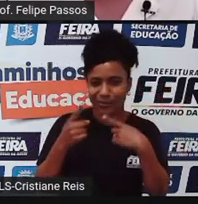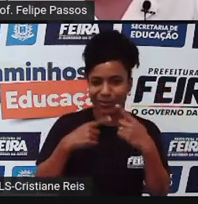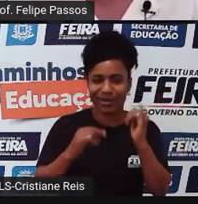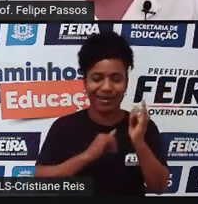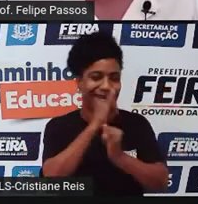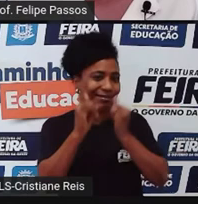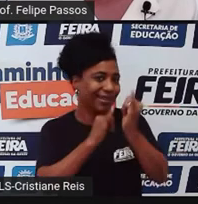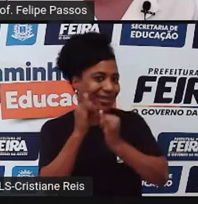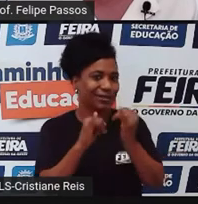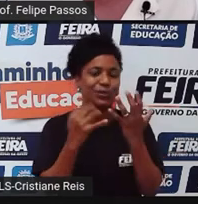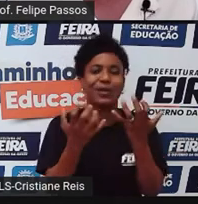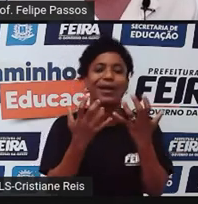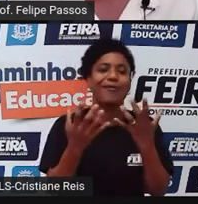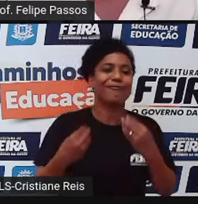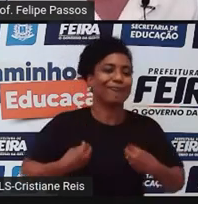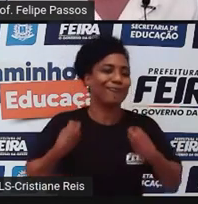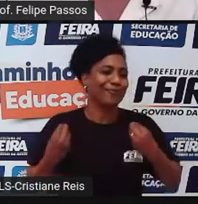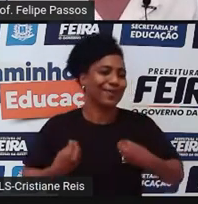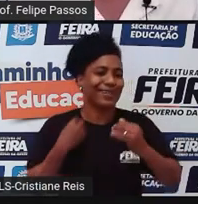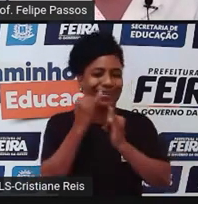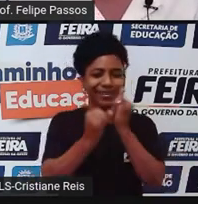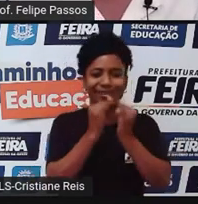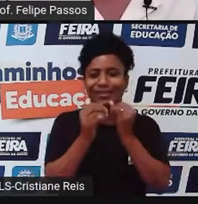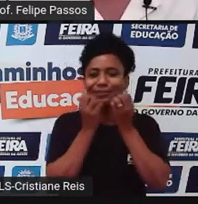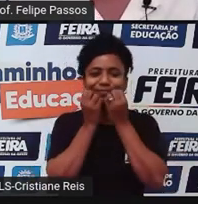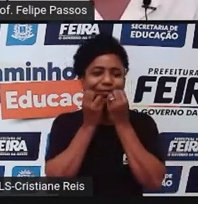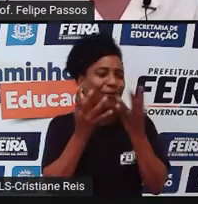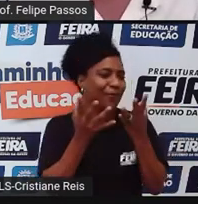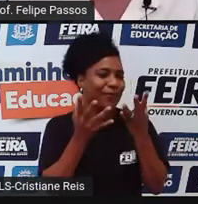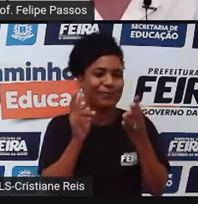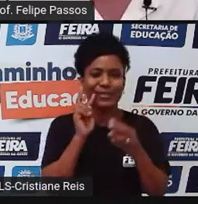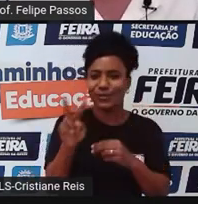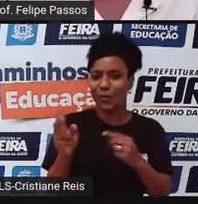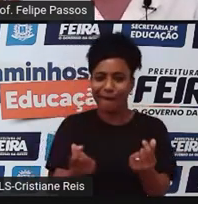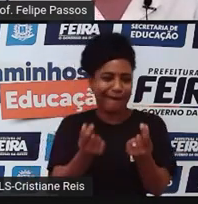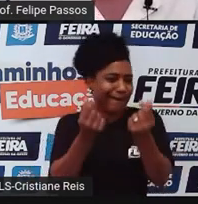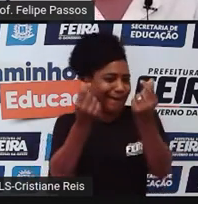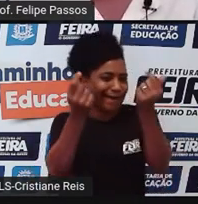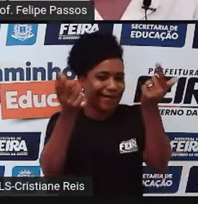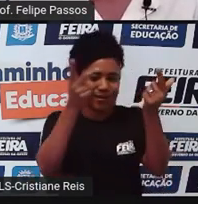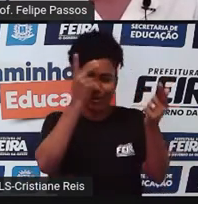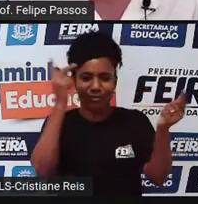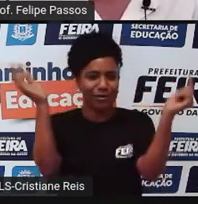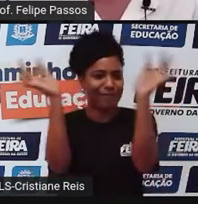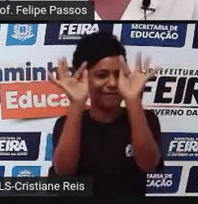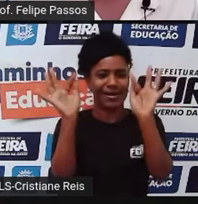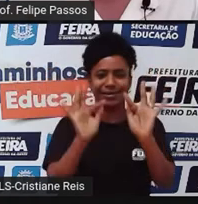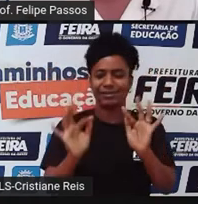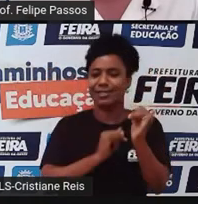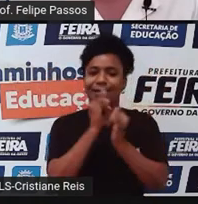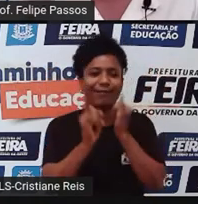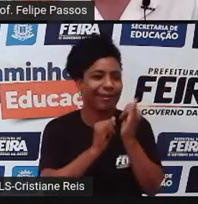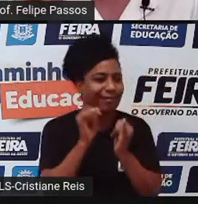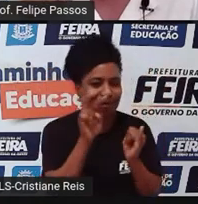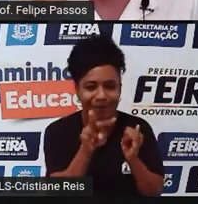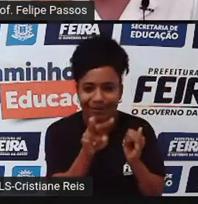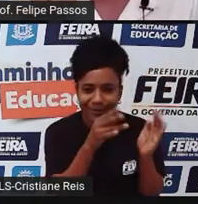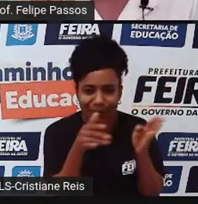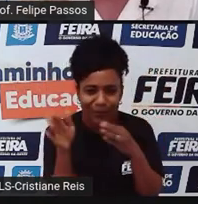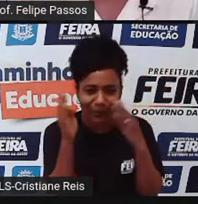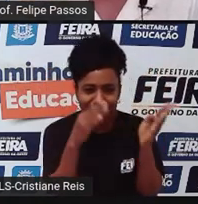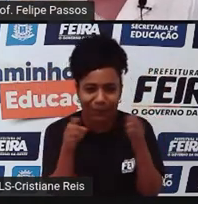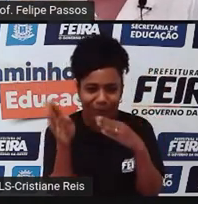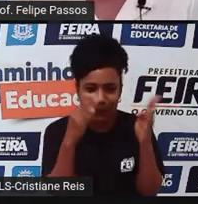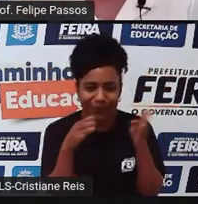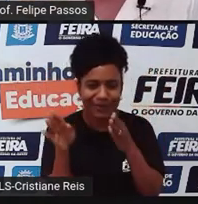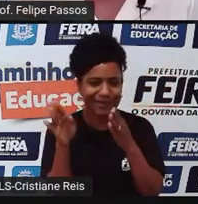todo mundo é rico, bonito e feliz. Mas a gente tem que ter cuidado. Lembra que eu falei que eu ia conversar com vocês sobre o crescimento